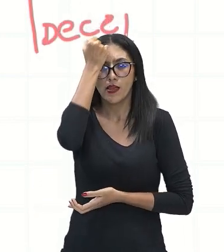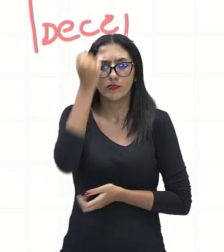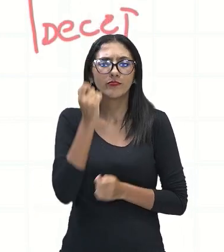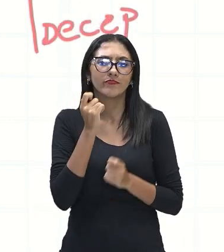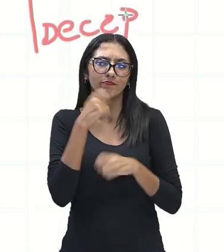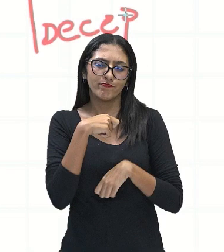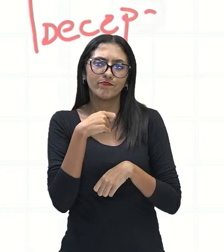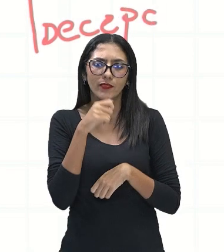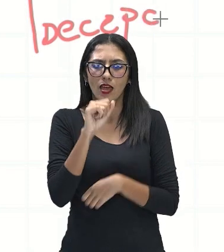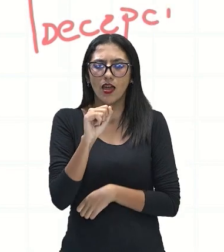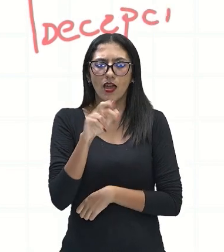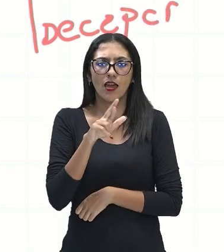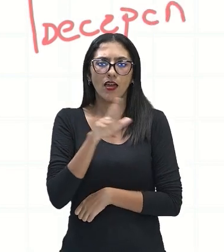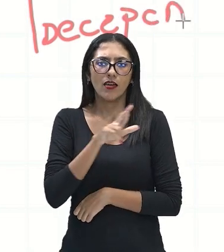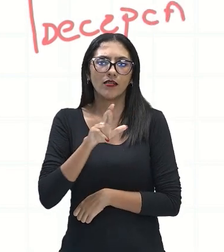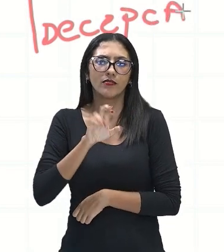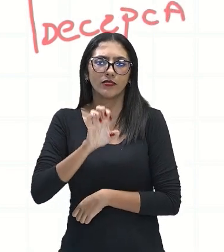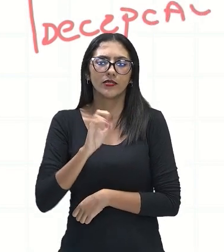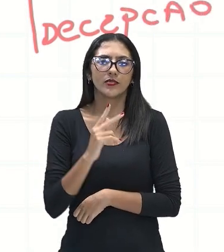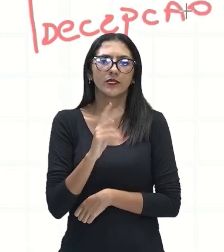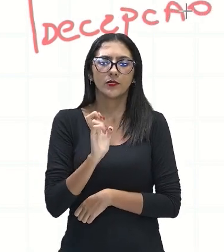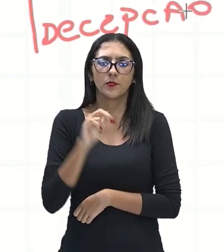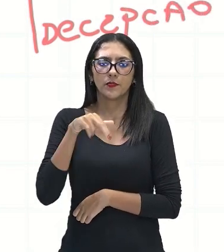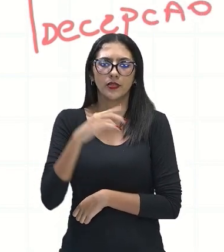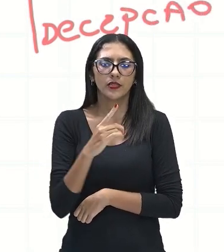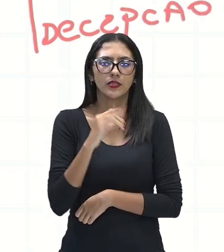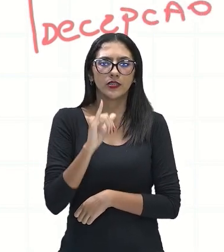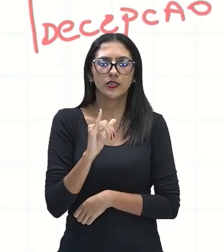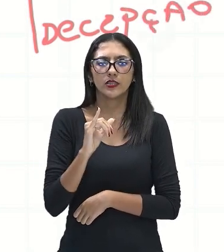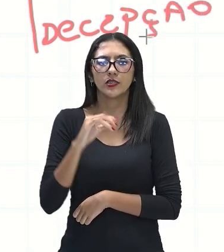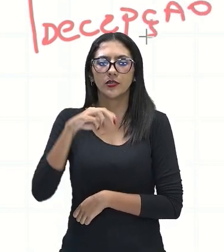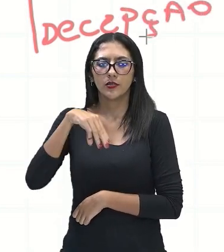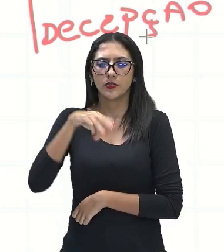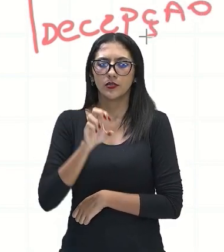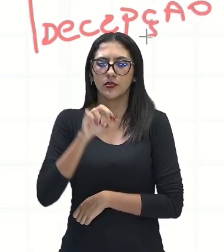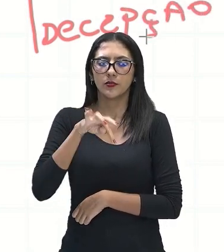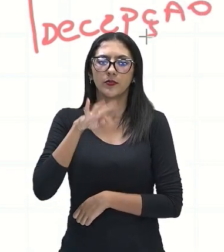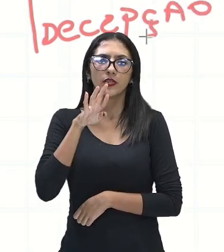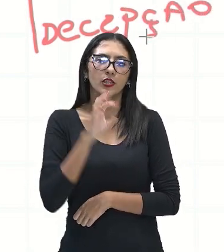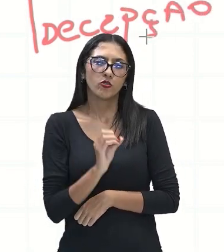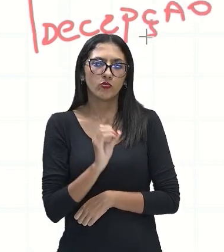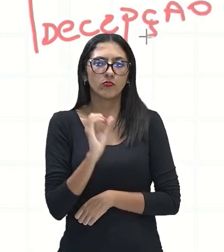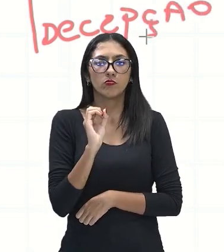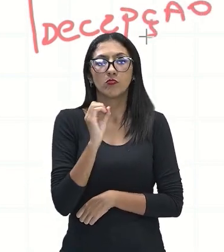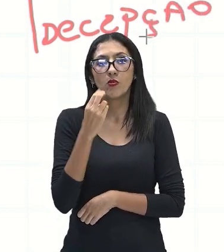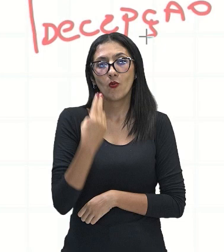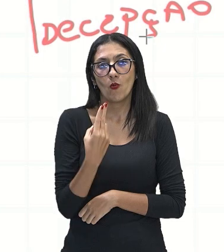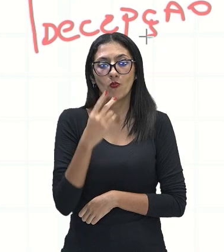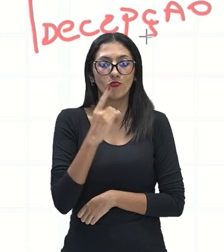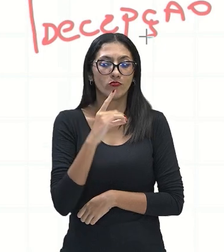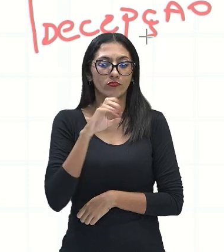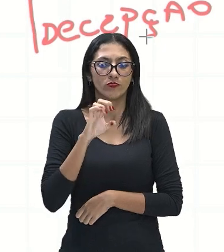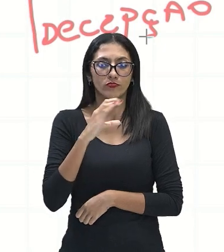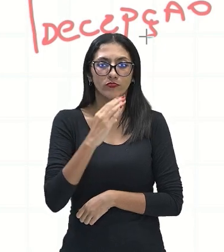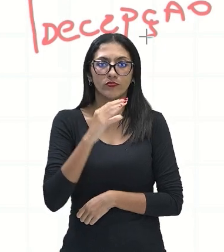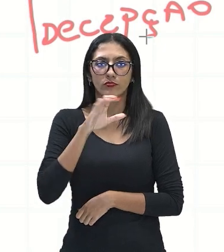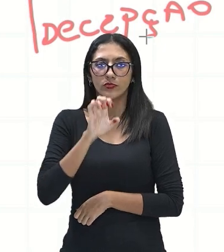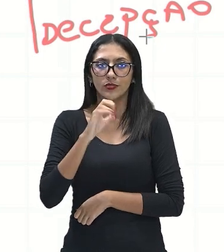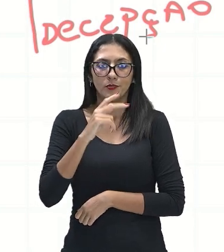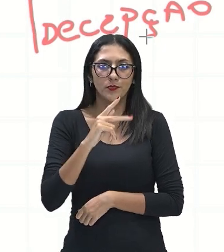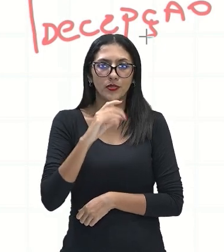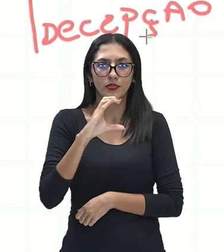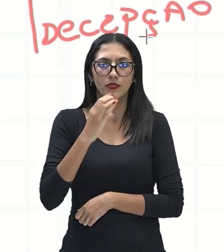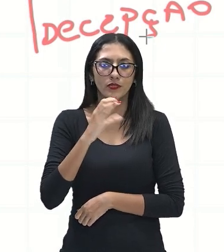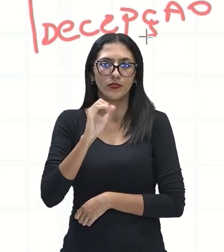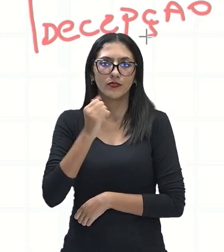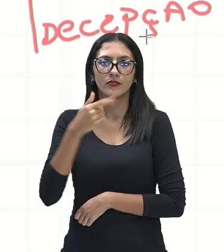Uma decepção que o povo teve ao eleger um determinado candidato,